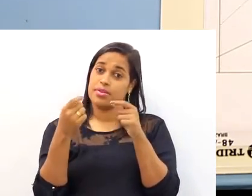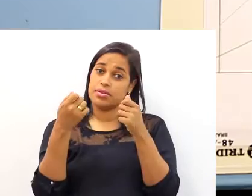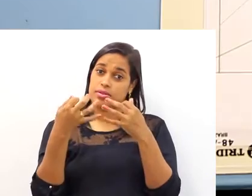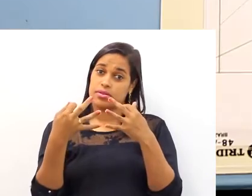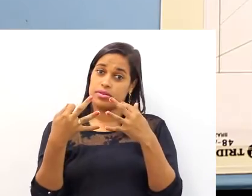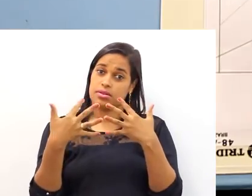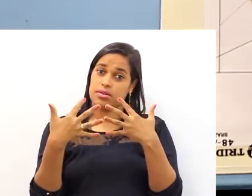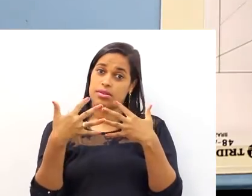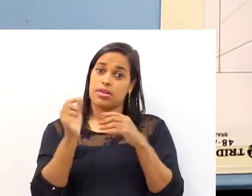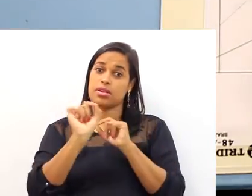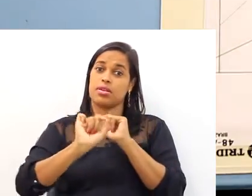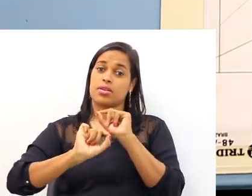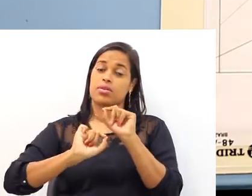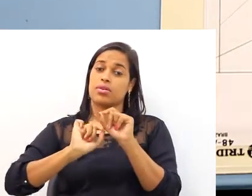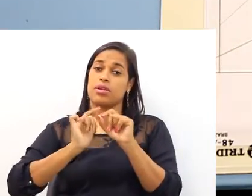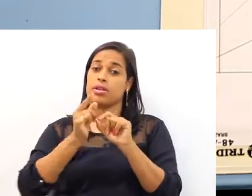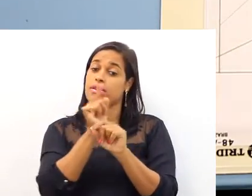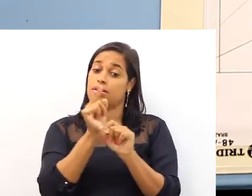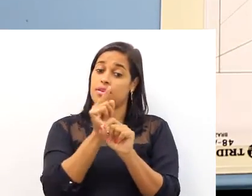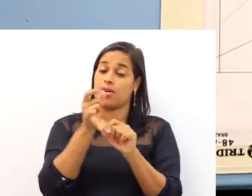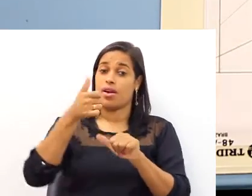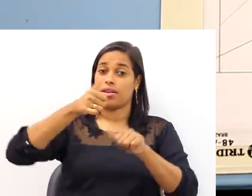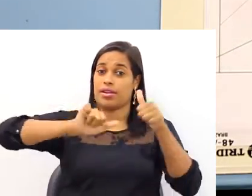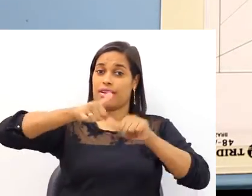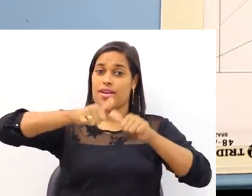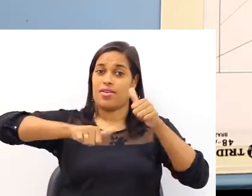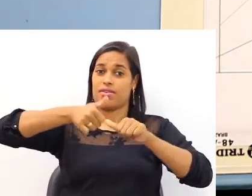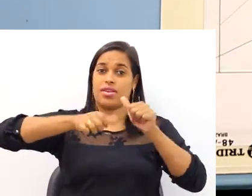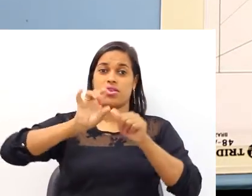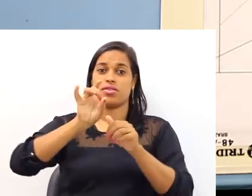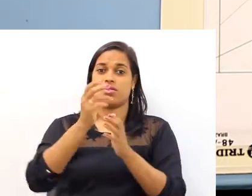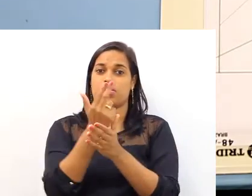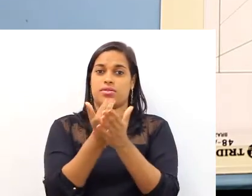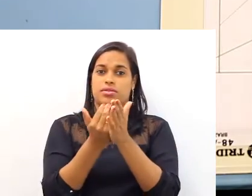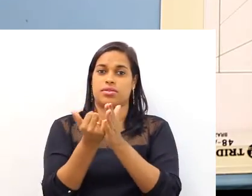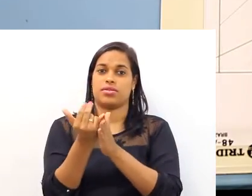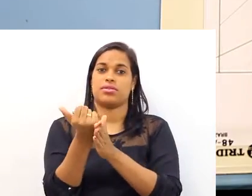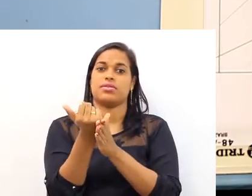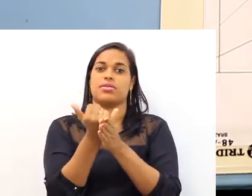digo, não é a posição que a gente está avaliando aqui, sim o desenho.